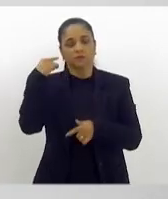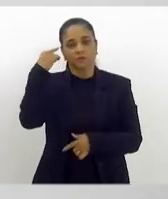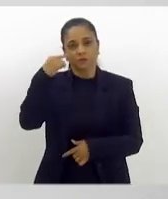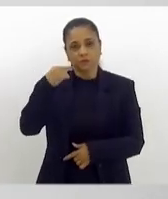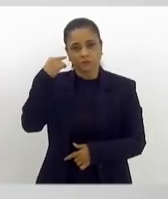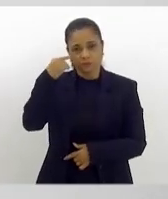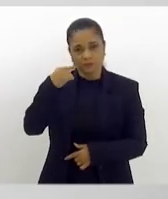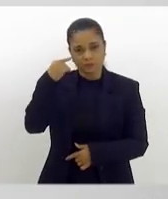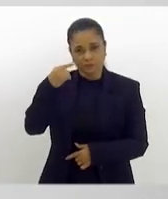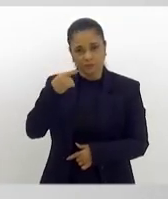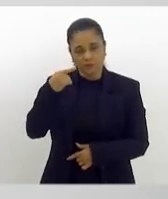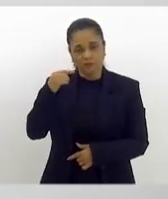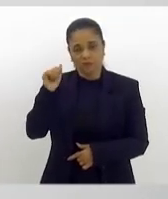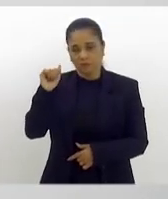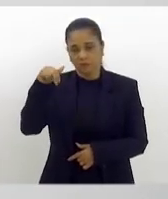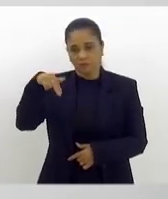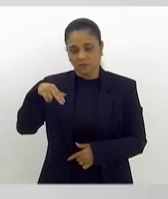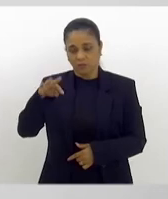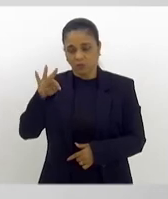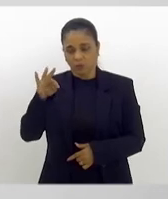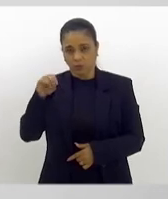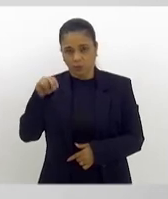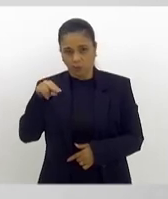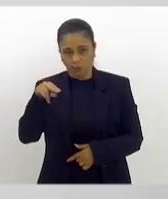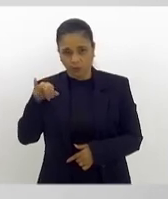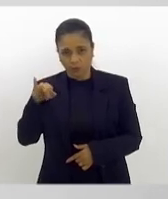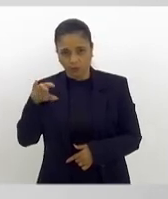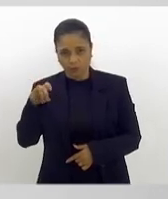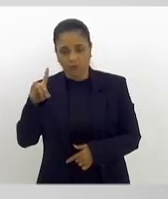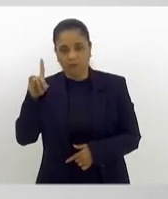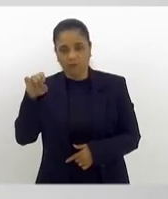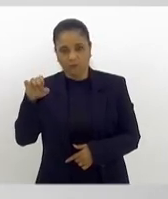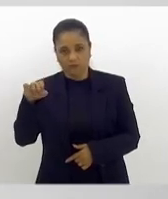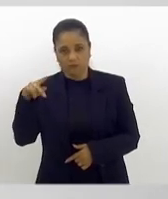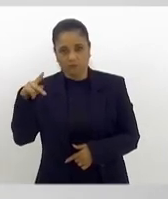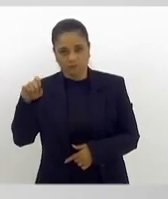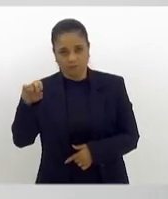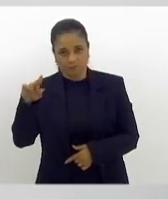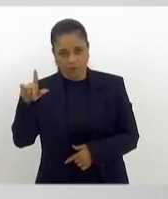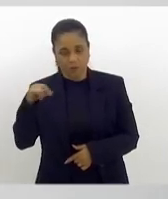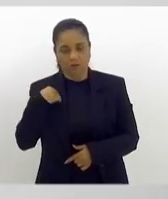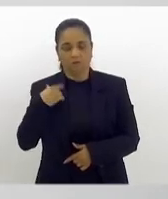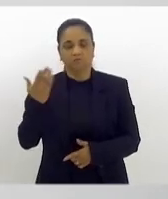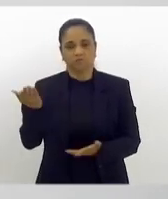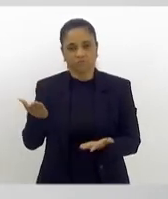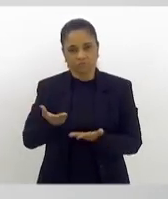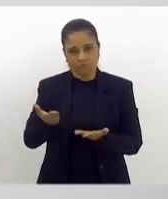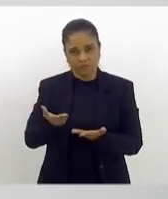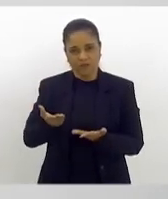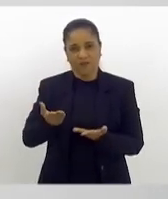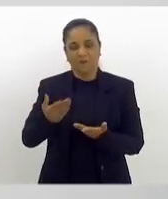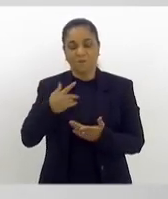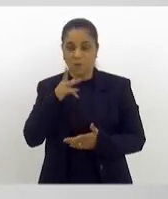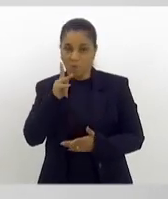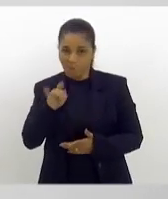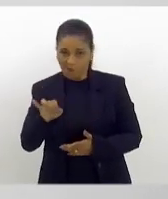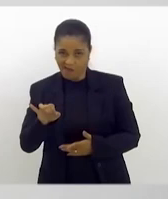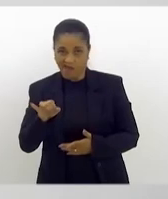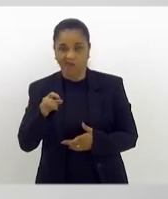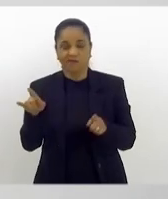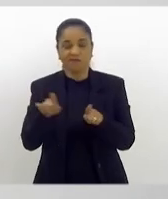de Paula, todos os homens aqui presentes. Na figura da doutora Antônia,